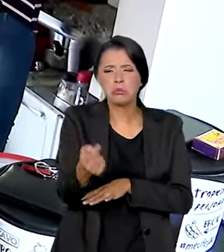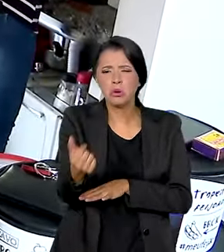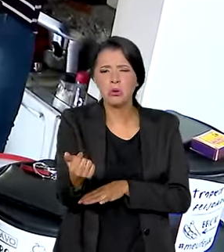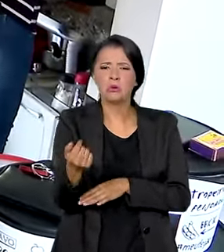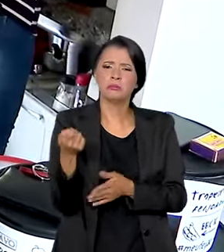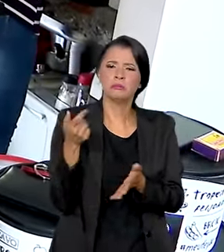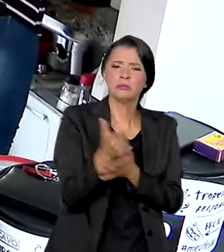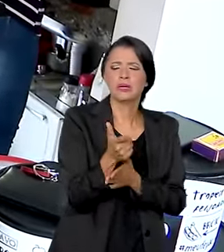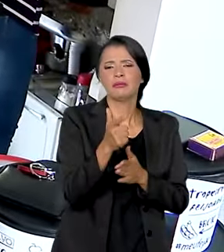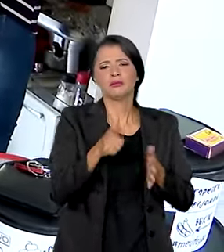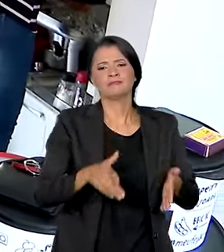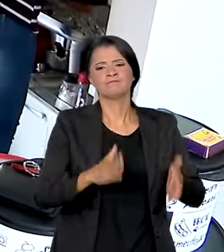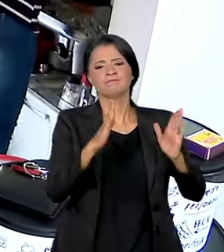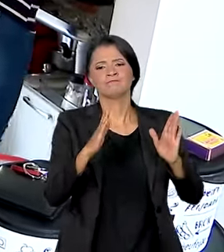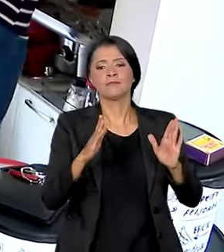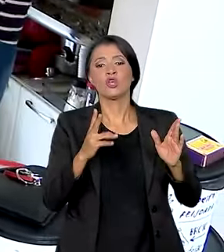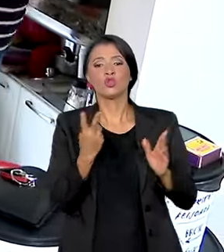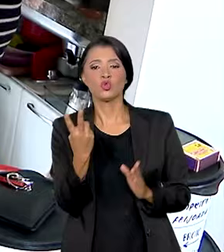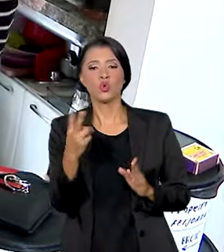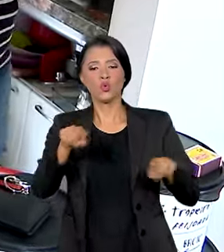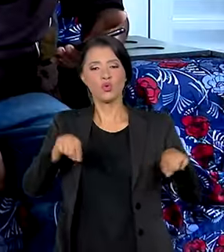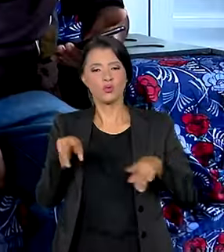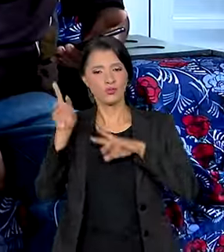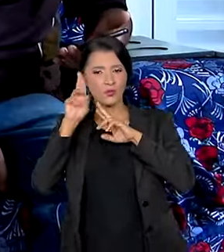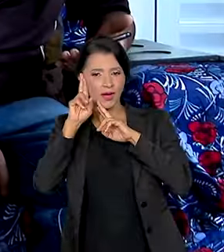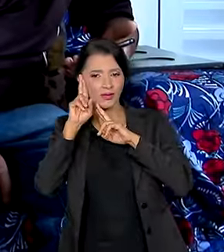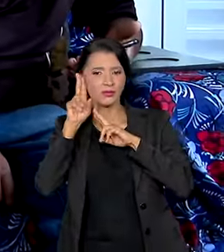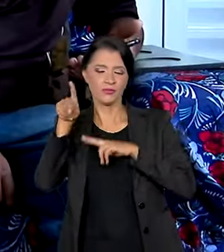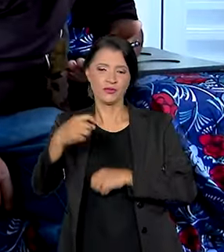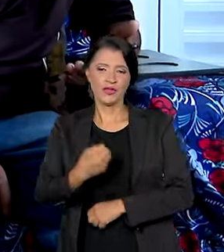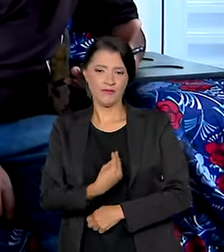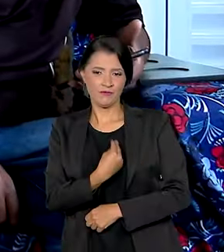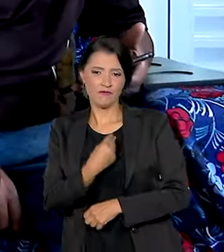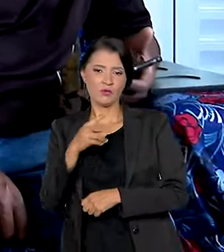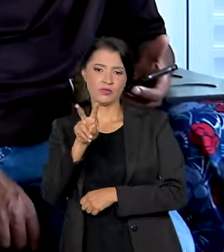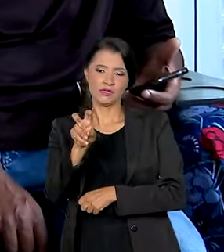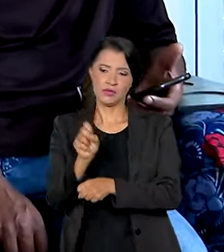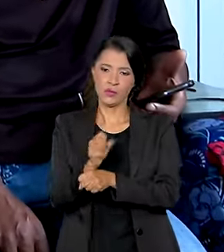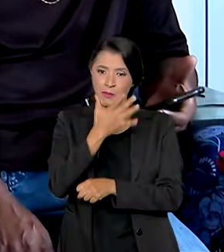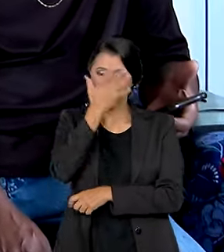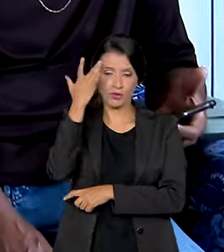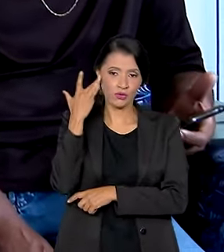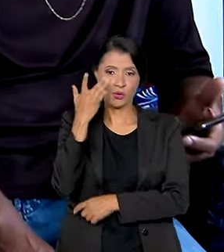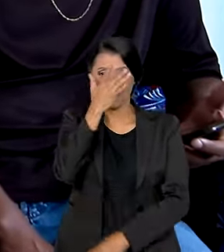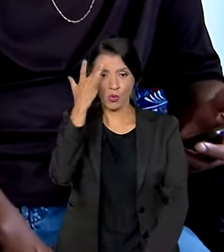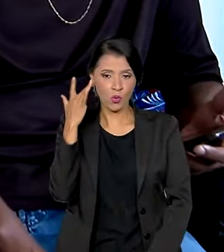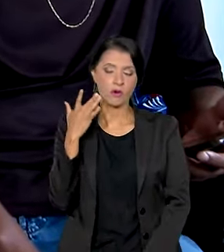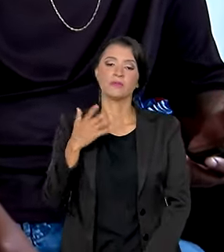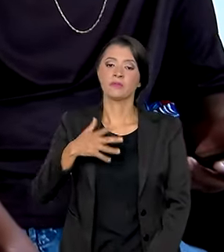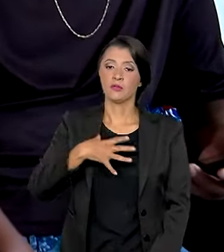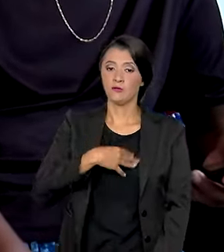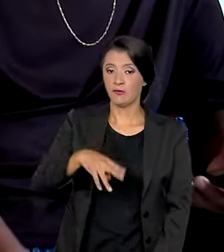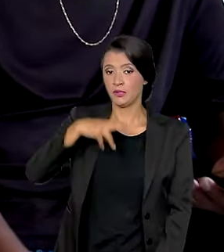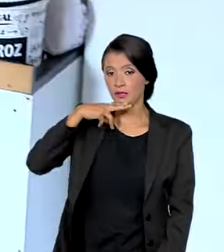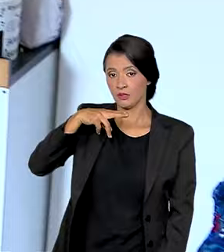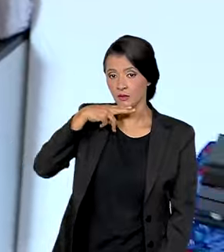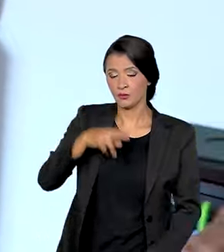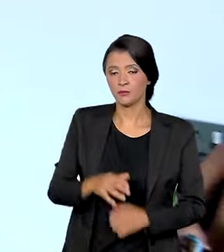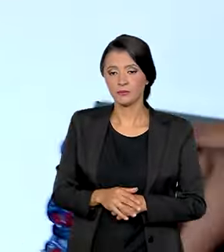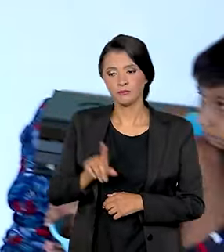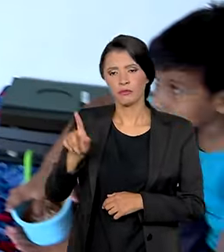para sustentar o apartamento de dois quartos, onde mora com mais cinco pessoas, entre filhos e netos.